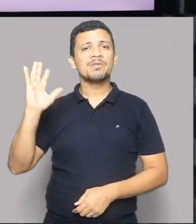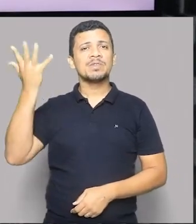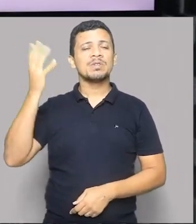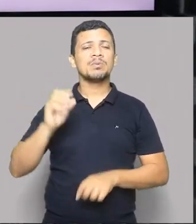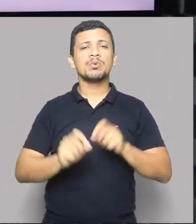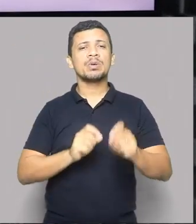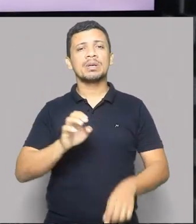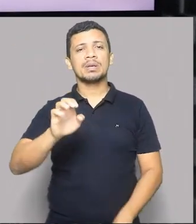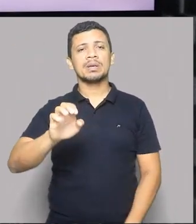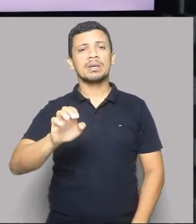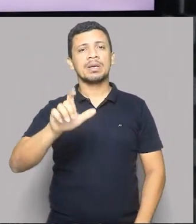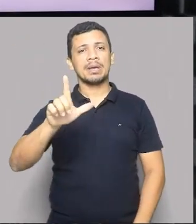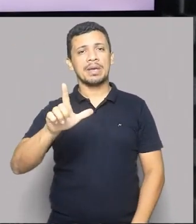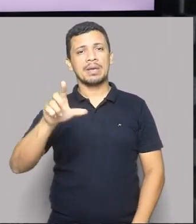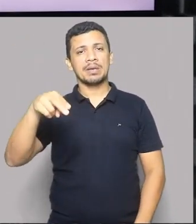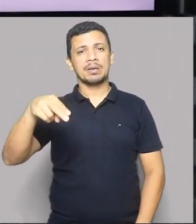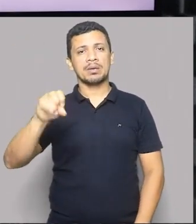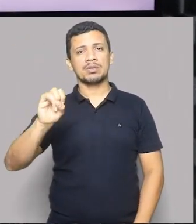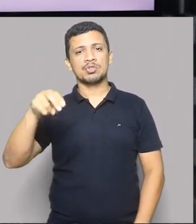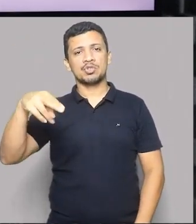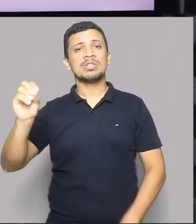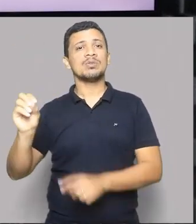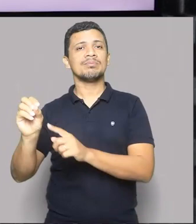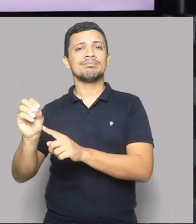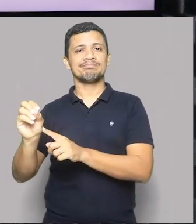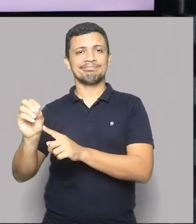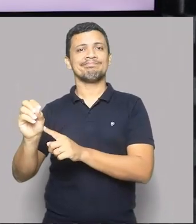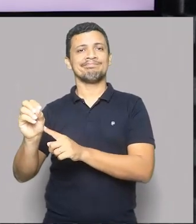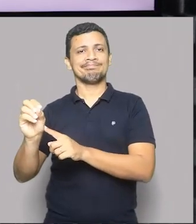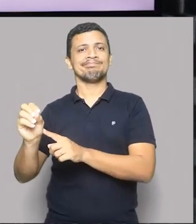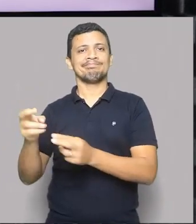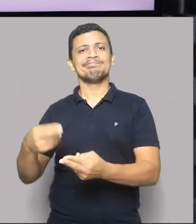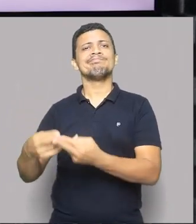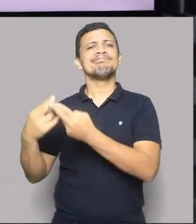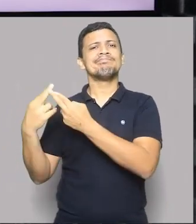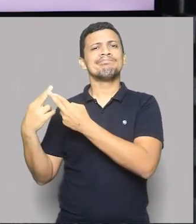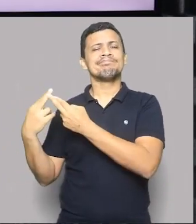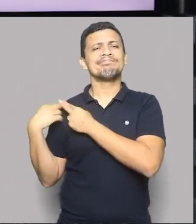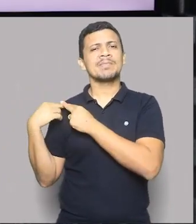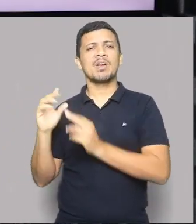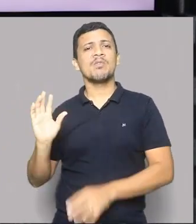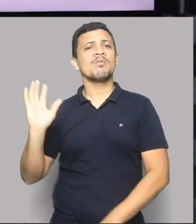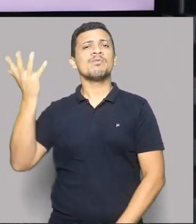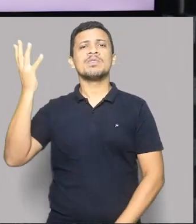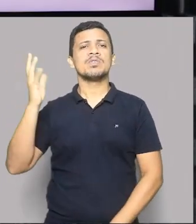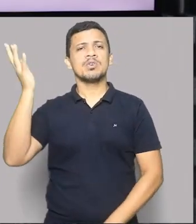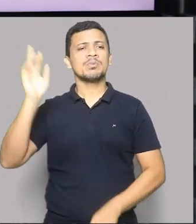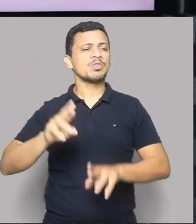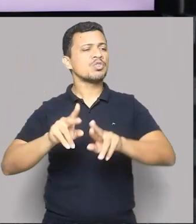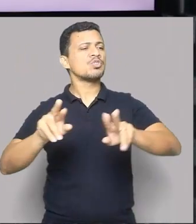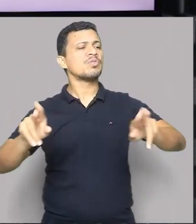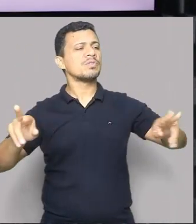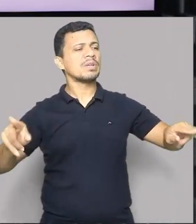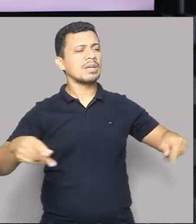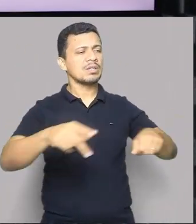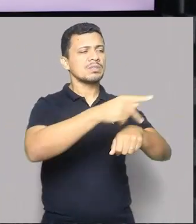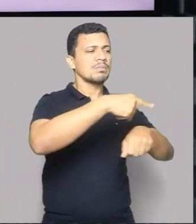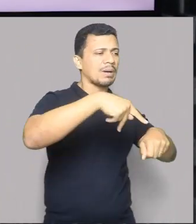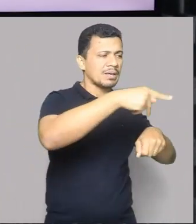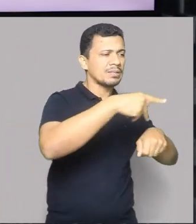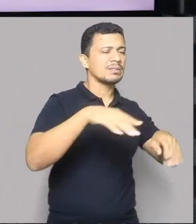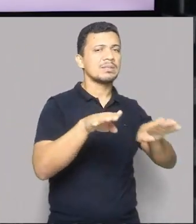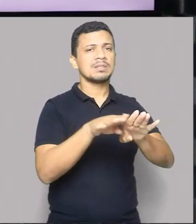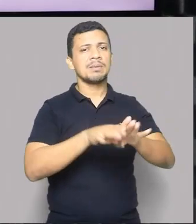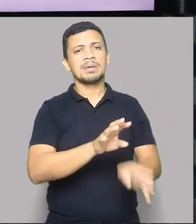El Nino. O El Nino, ele age diferenciado em cada país e em cada região.